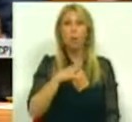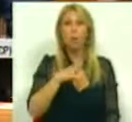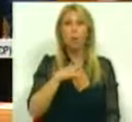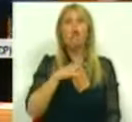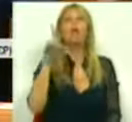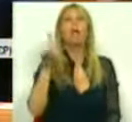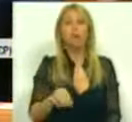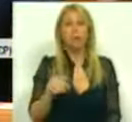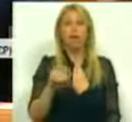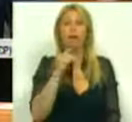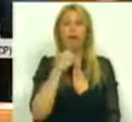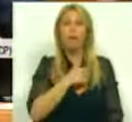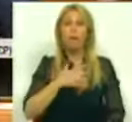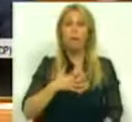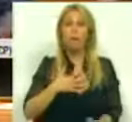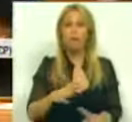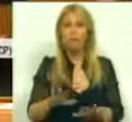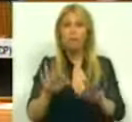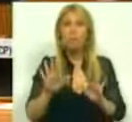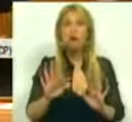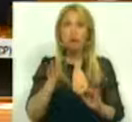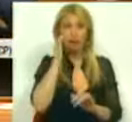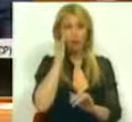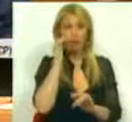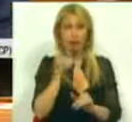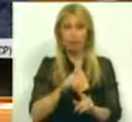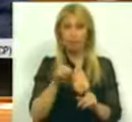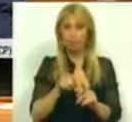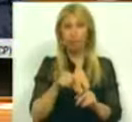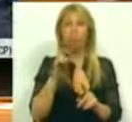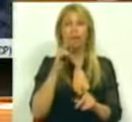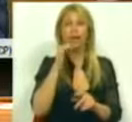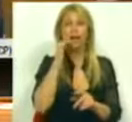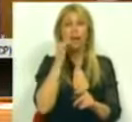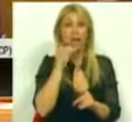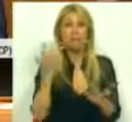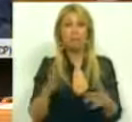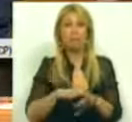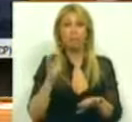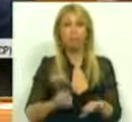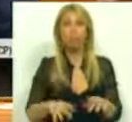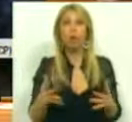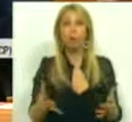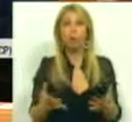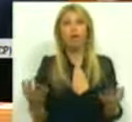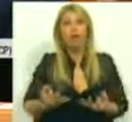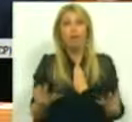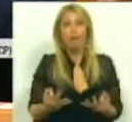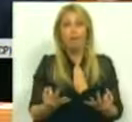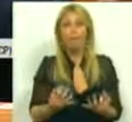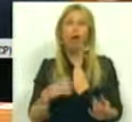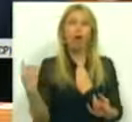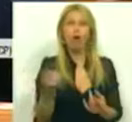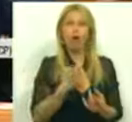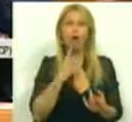Mas as feridas desta crise constituem exatamente o nosso maior impulso